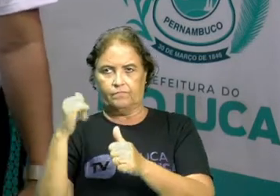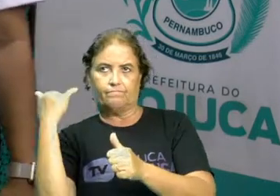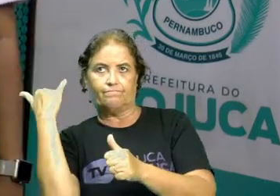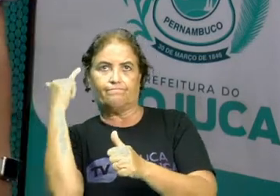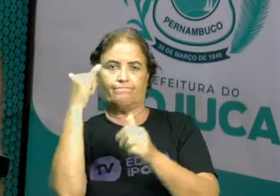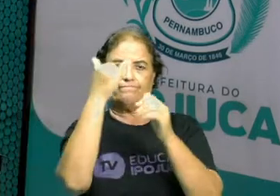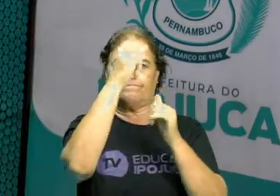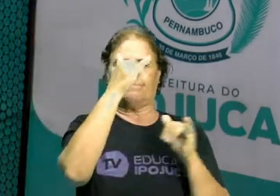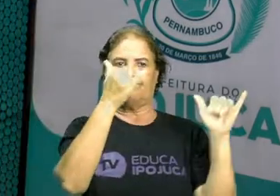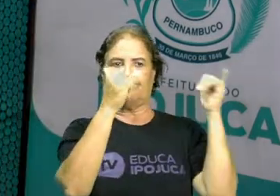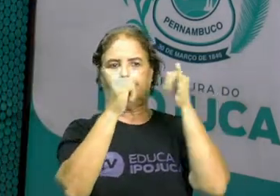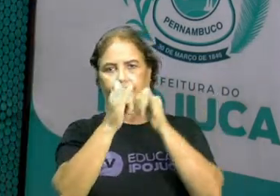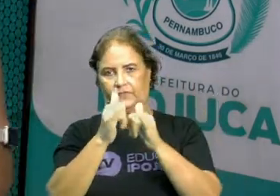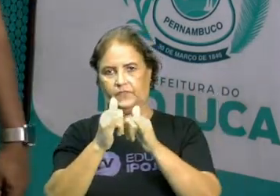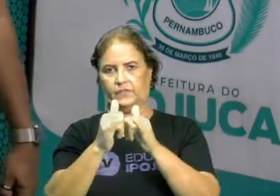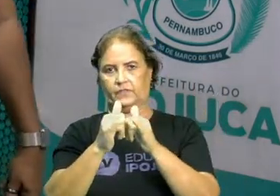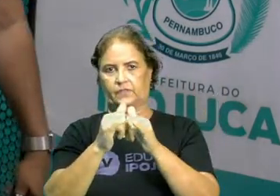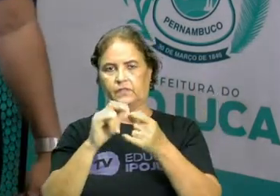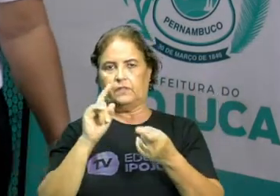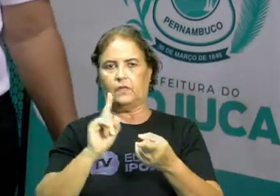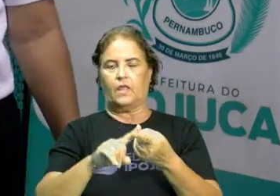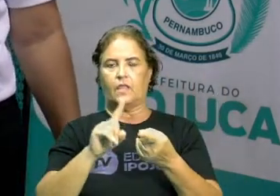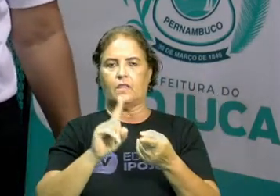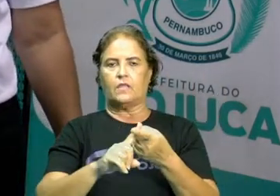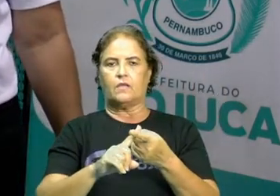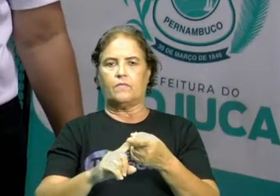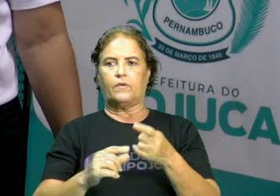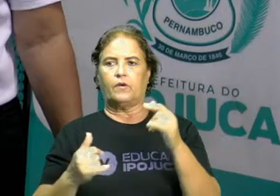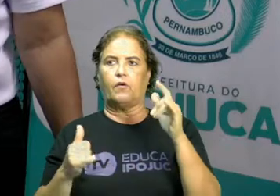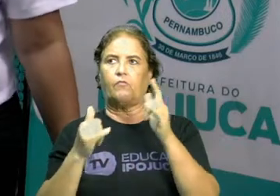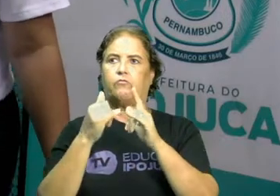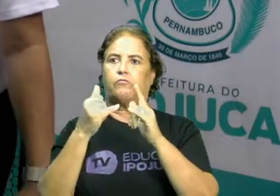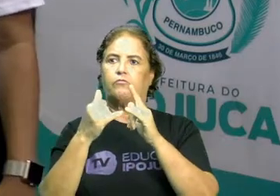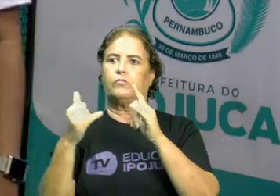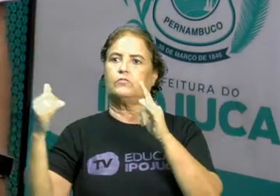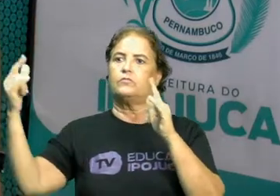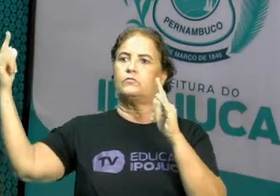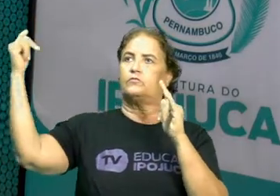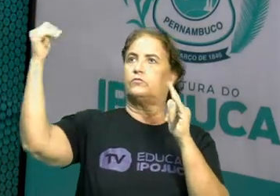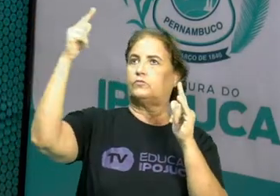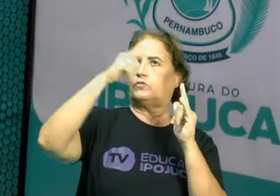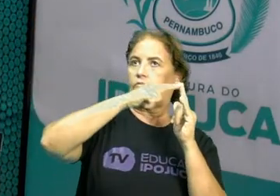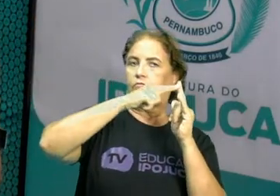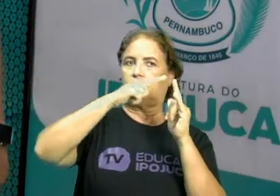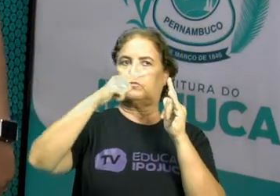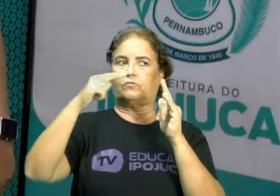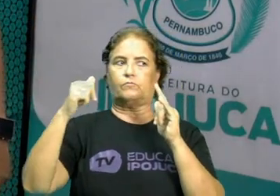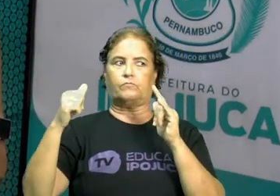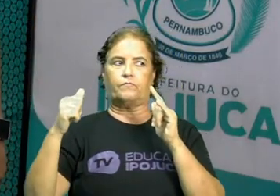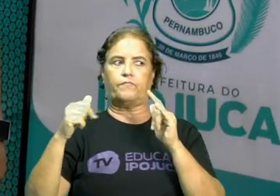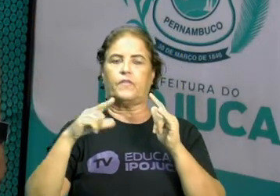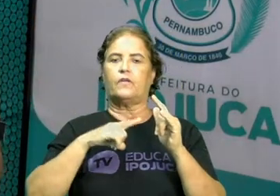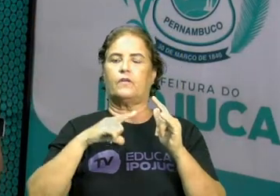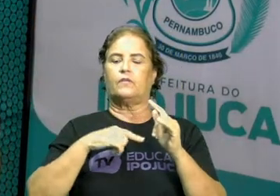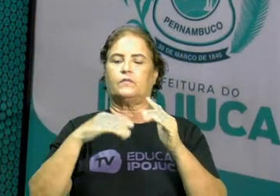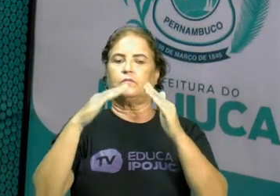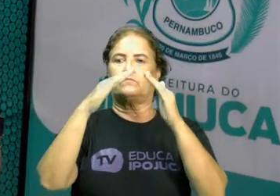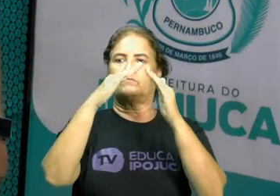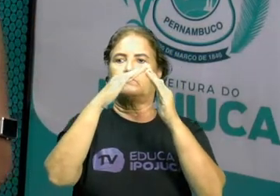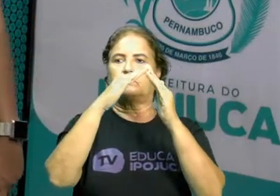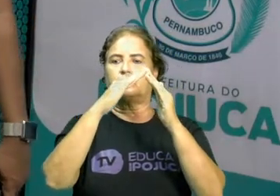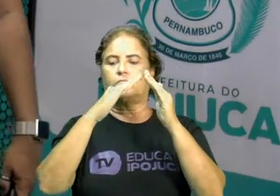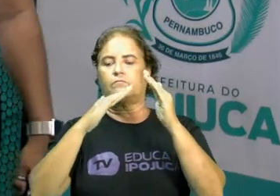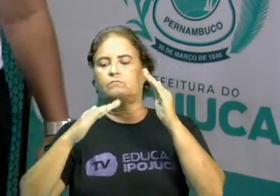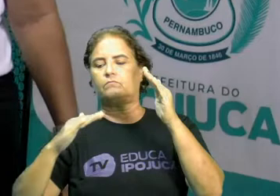A energia solar, que hoje em dia está sendo muito falada. Ou seja, eu vou ter umas placas especiais, que são chamadas de